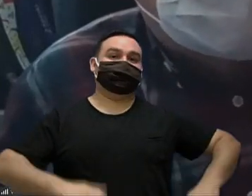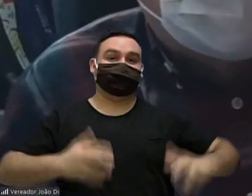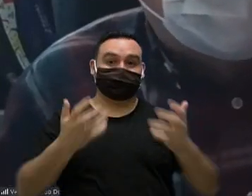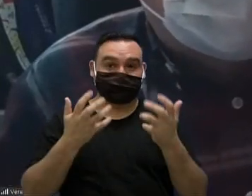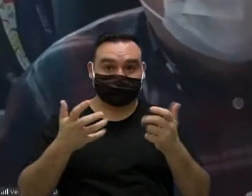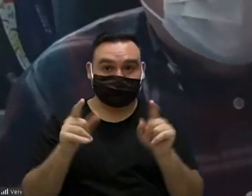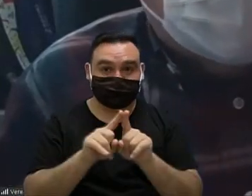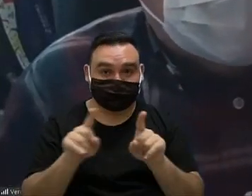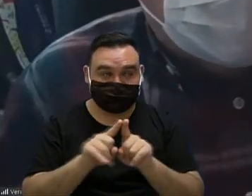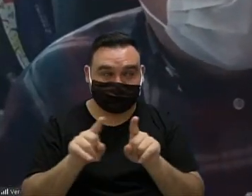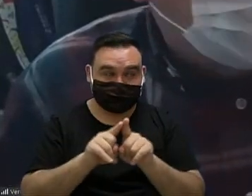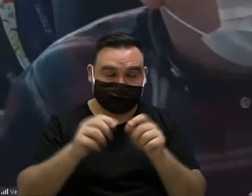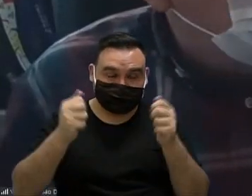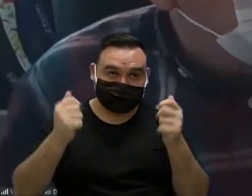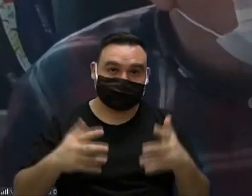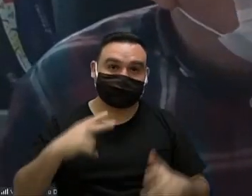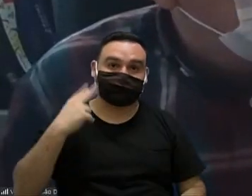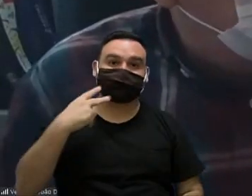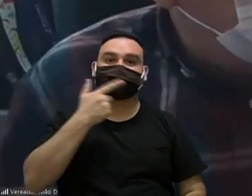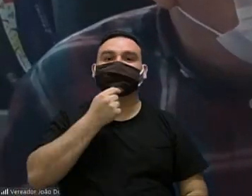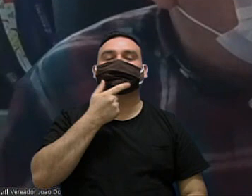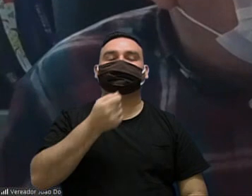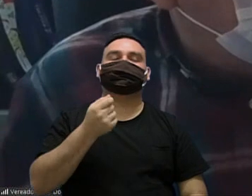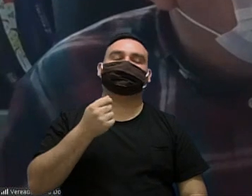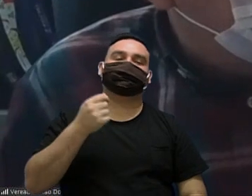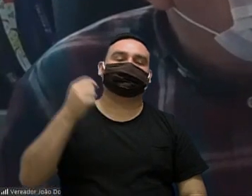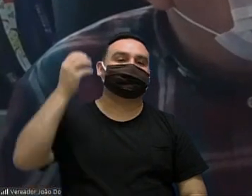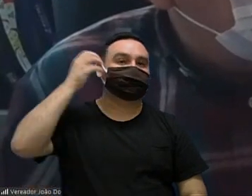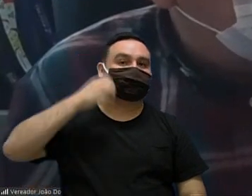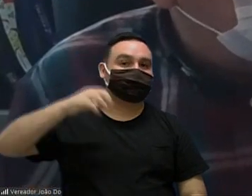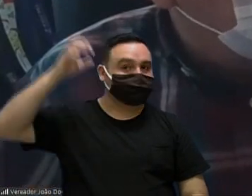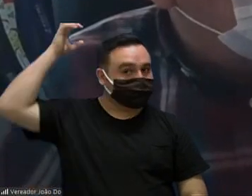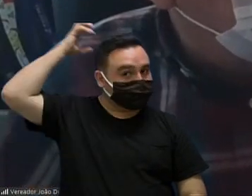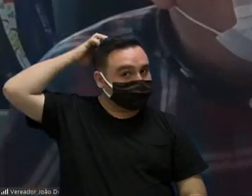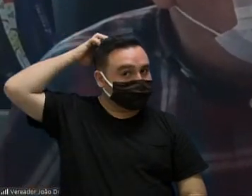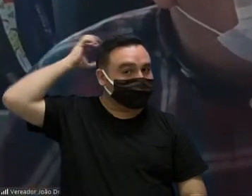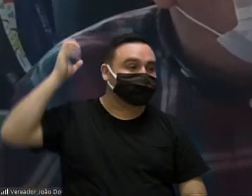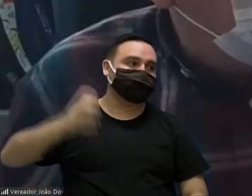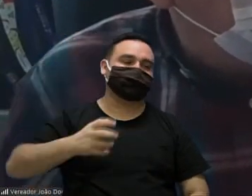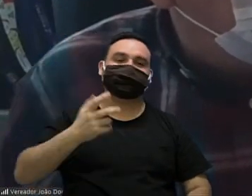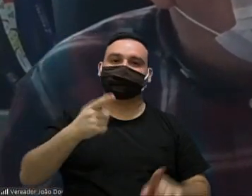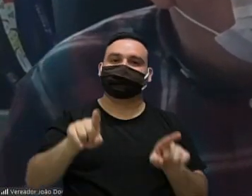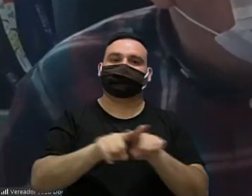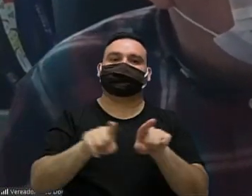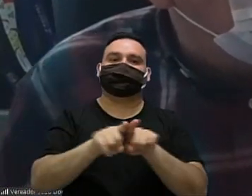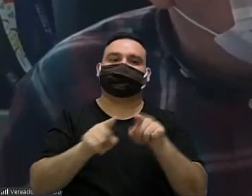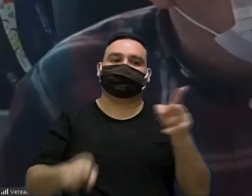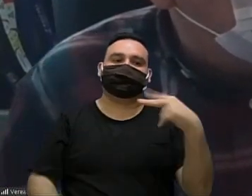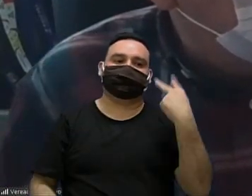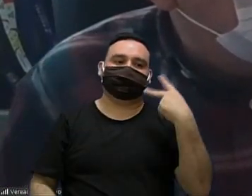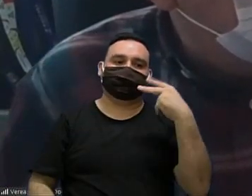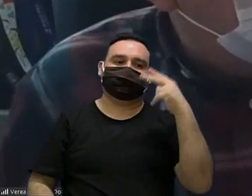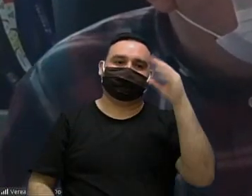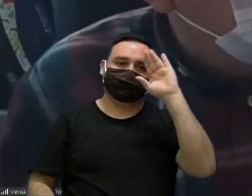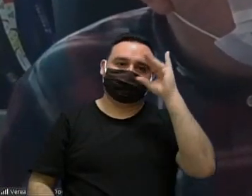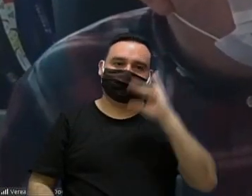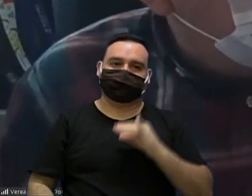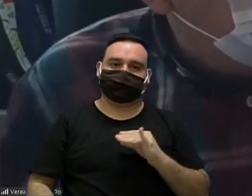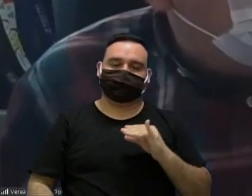eu queria fazer eu gostaria de que o vereador Pérez feita as colocações pela vereadora Iara e pelo